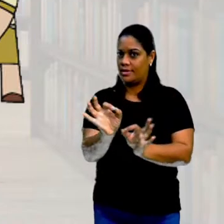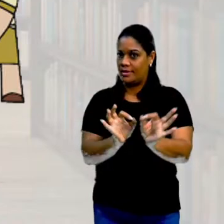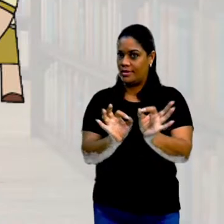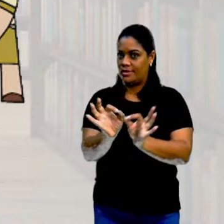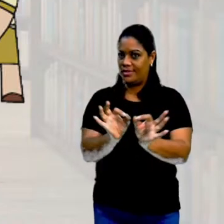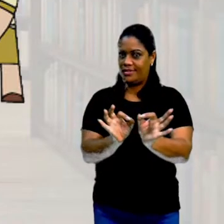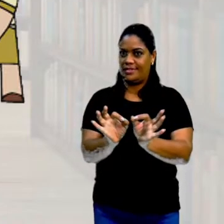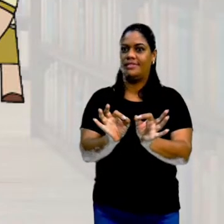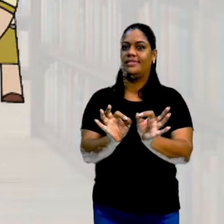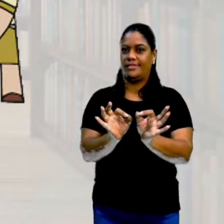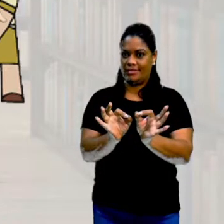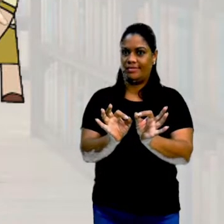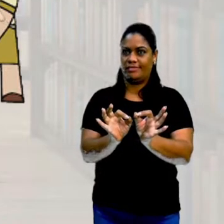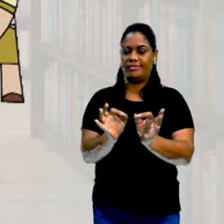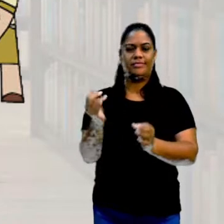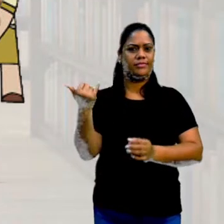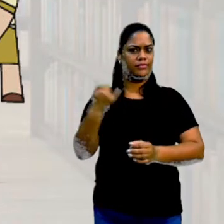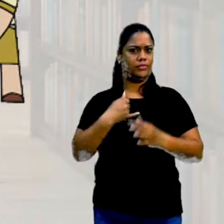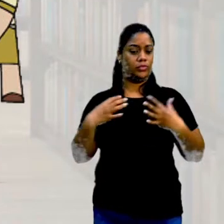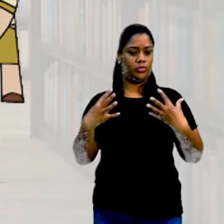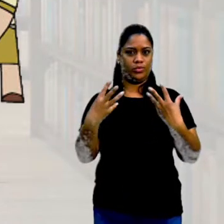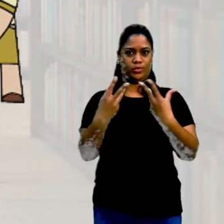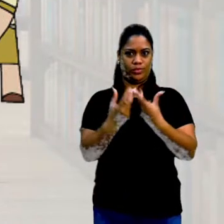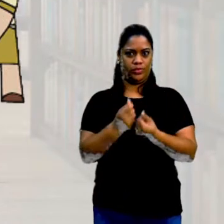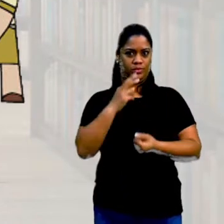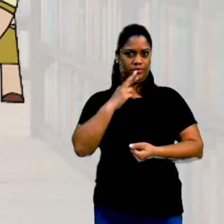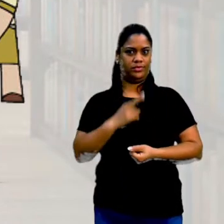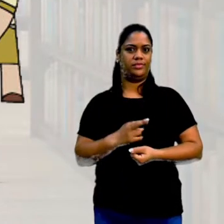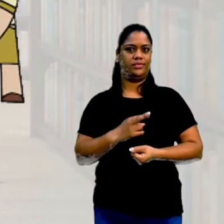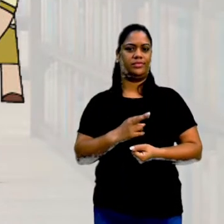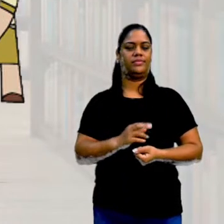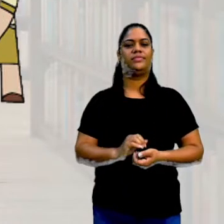informações. É a fase da organização dos dados.